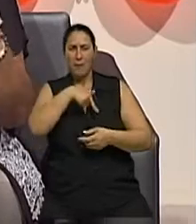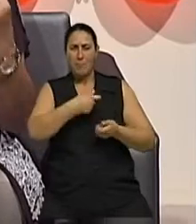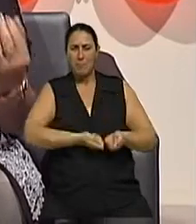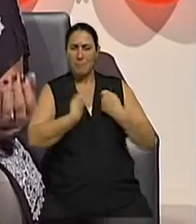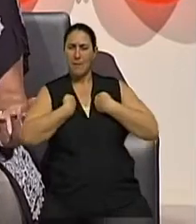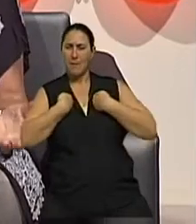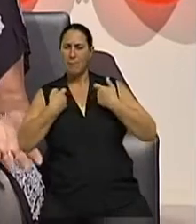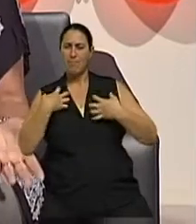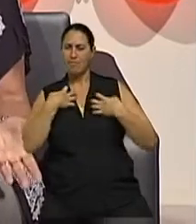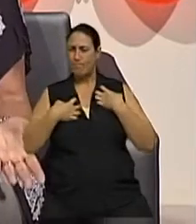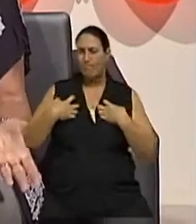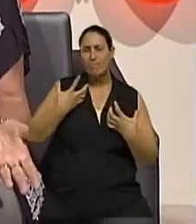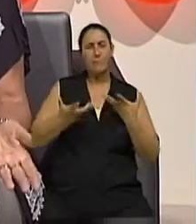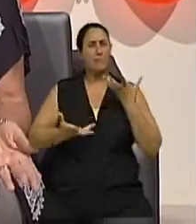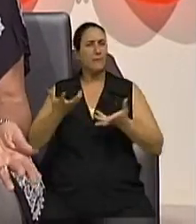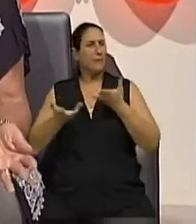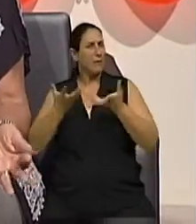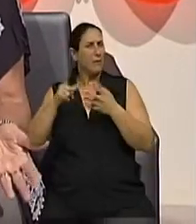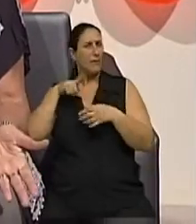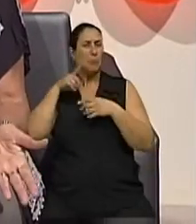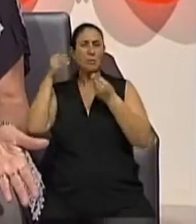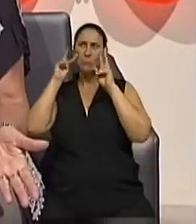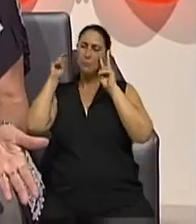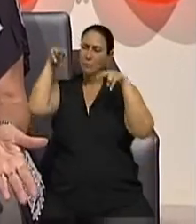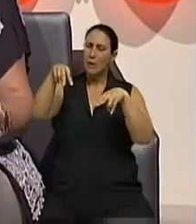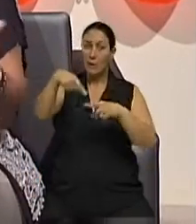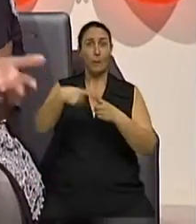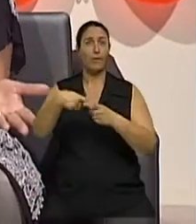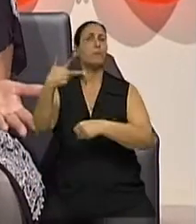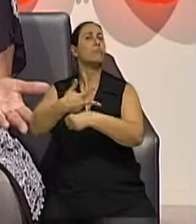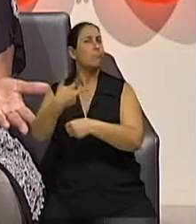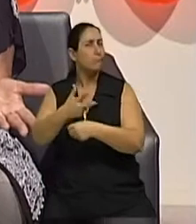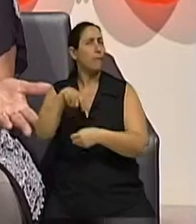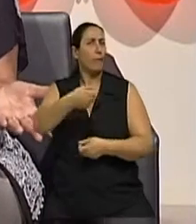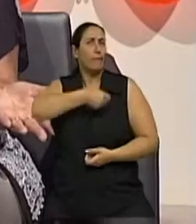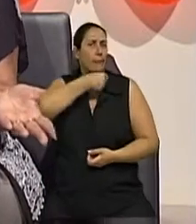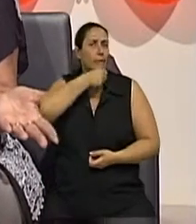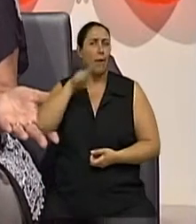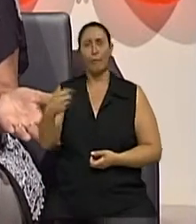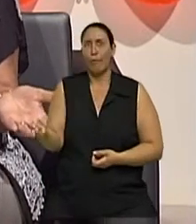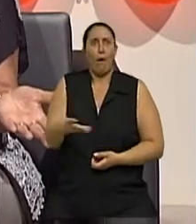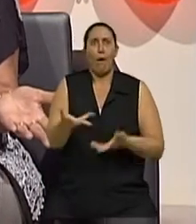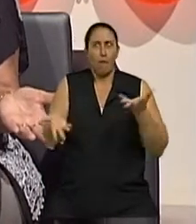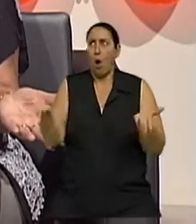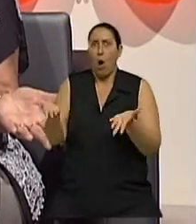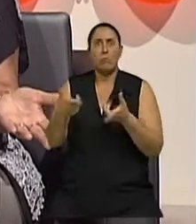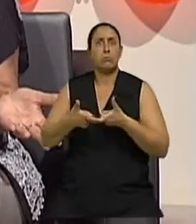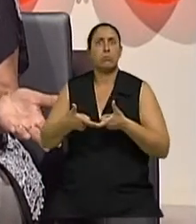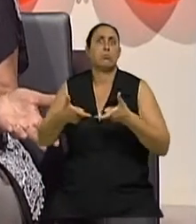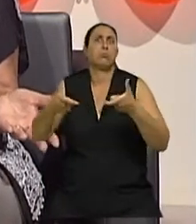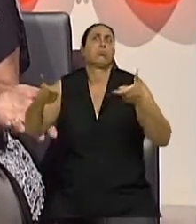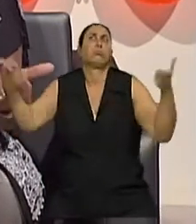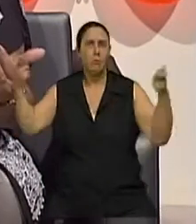muito negligenciado, principalmente com a visão que a gente tinha dos idosos, porque a velhice é uma coisa nova nessa sociedade, cada vez a gente está com mais velhos